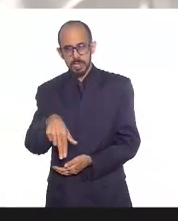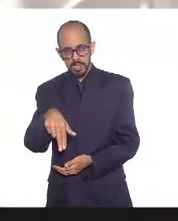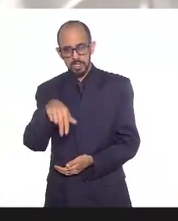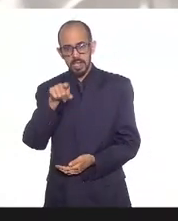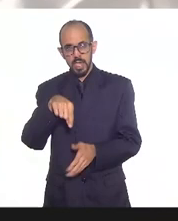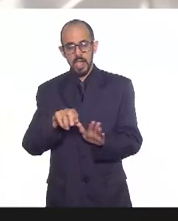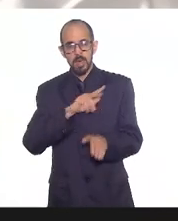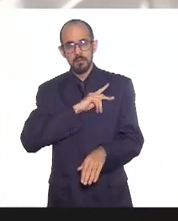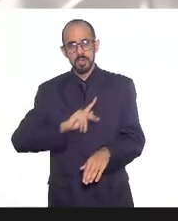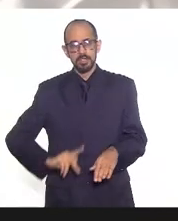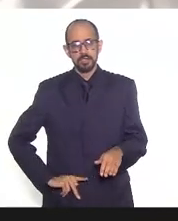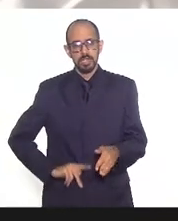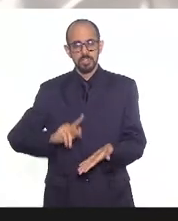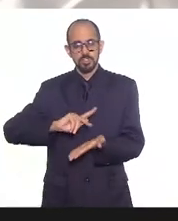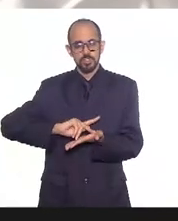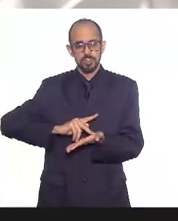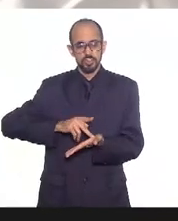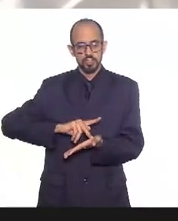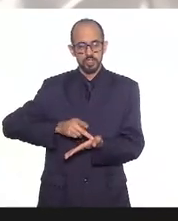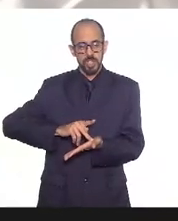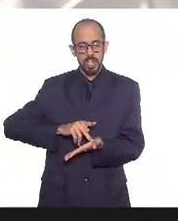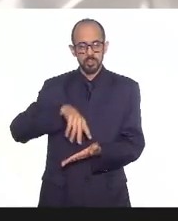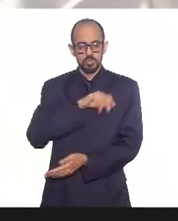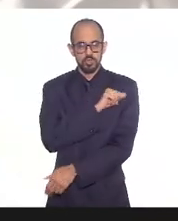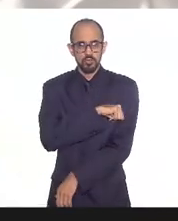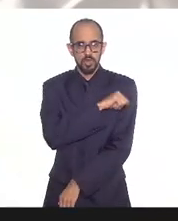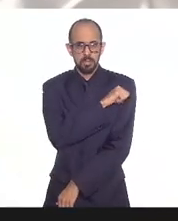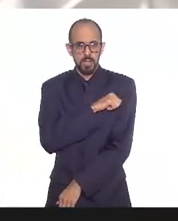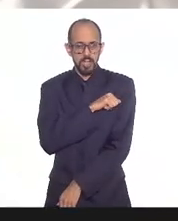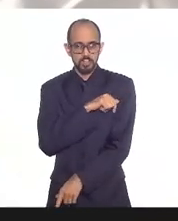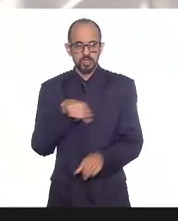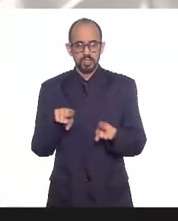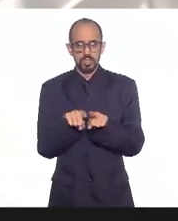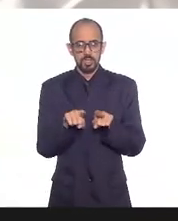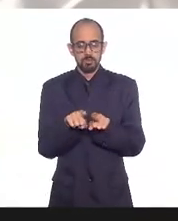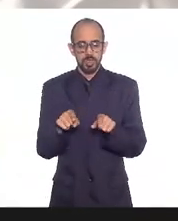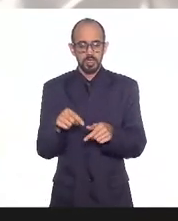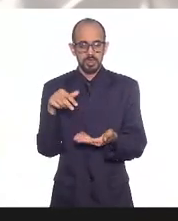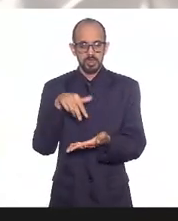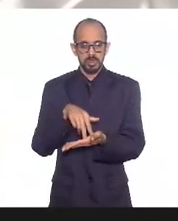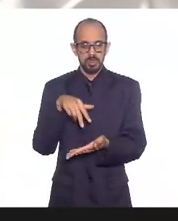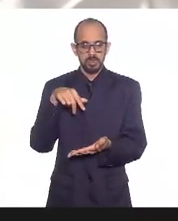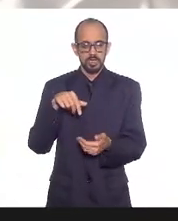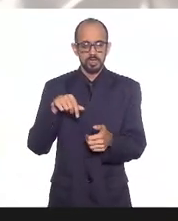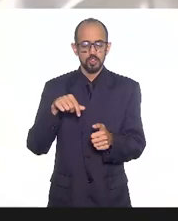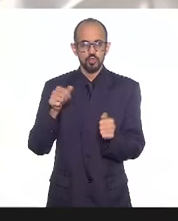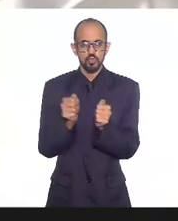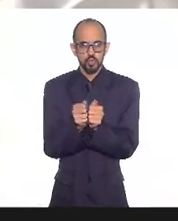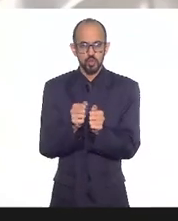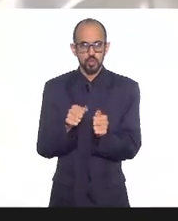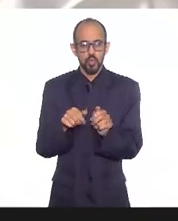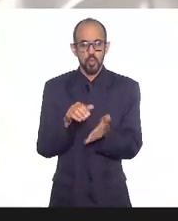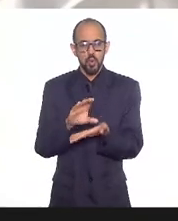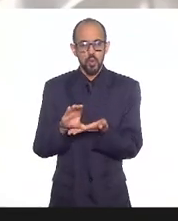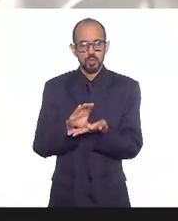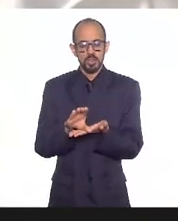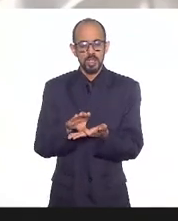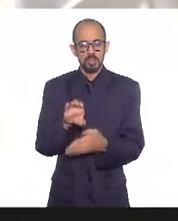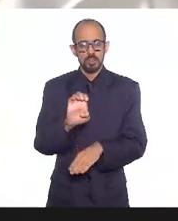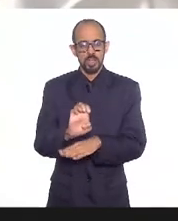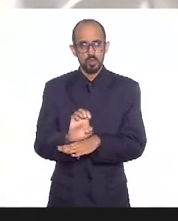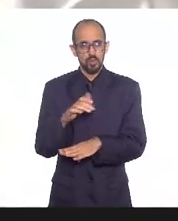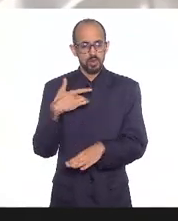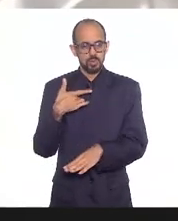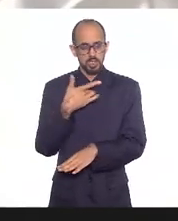sindicatos auxiliares de enfermagem estava aqui conosco também a representação do conselho estadual da saúde